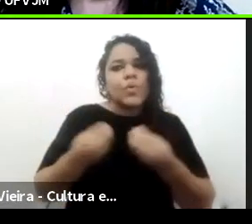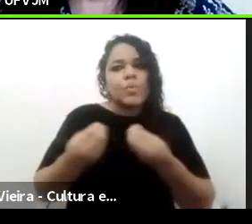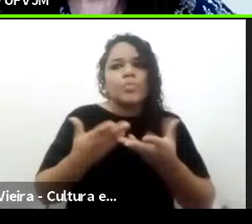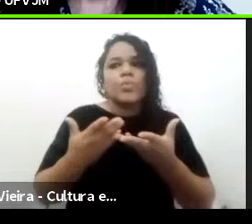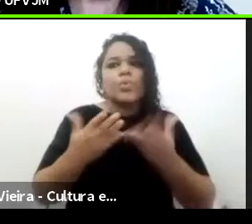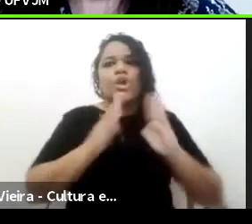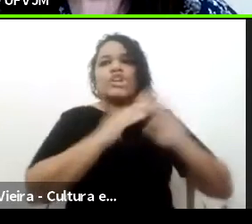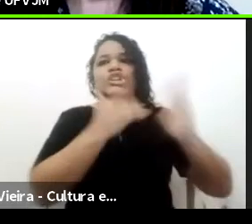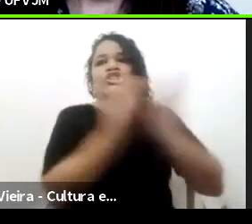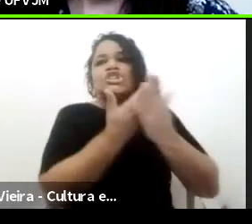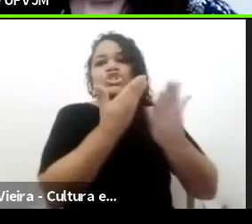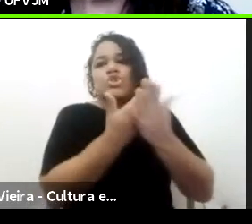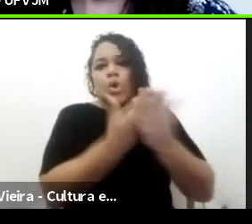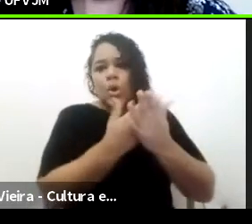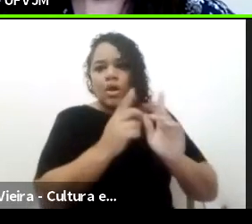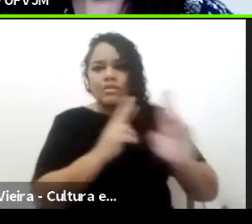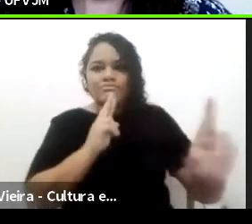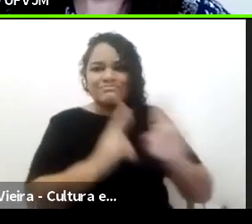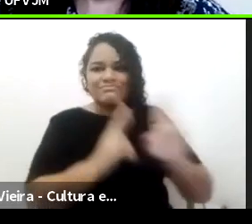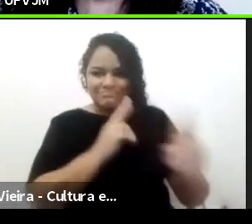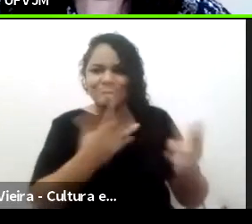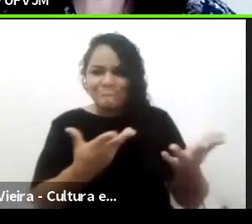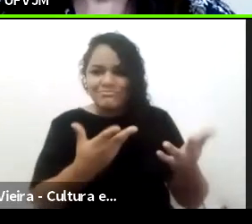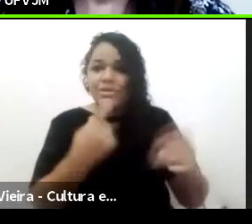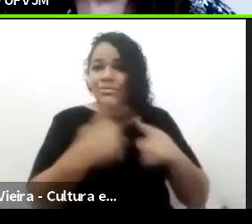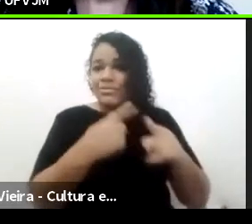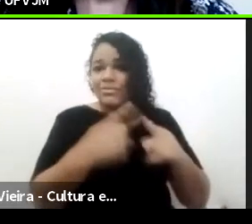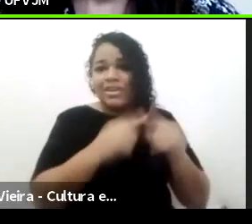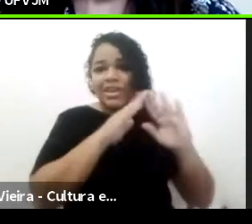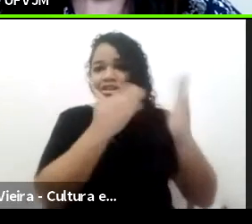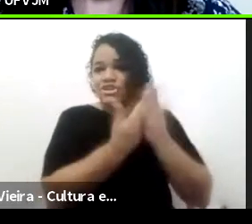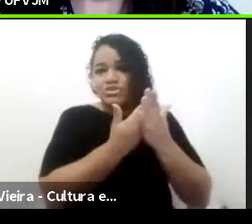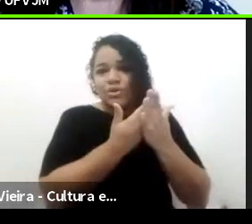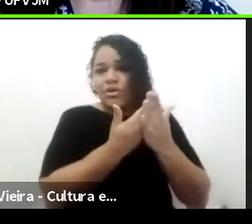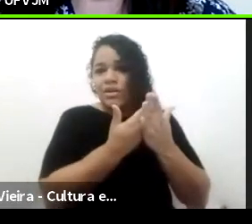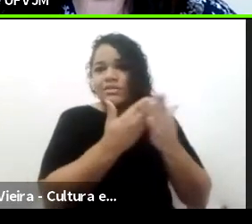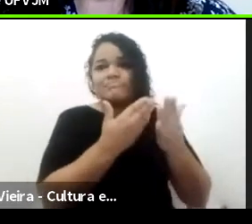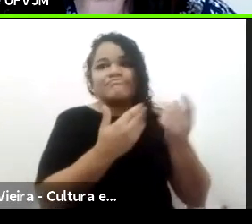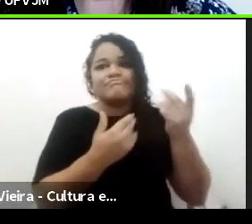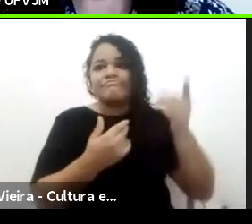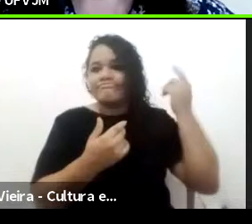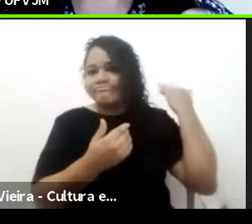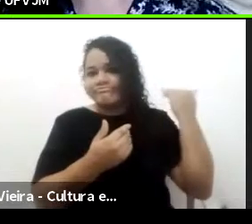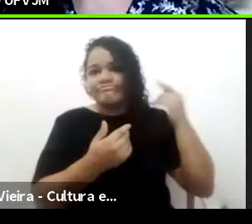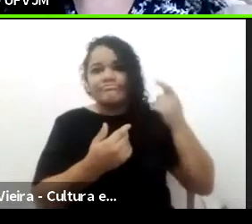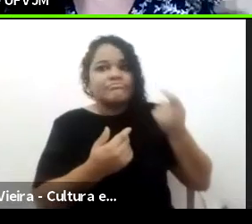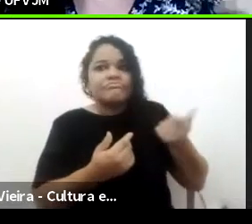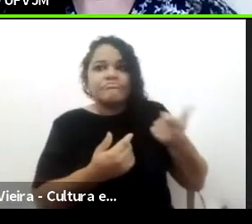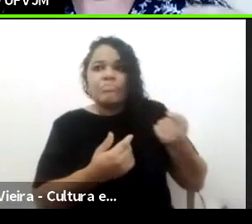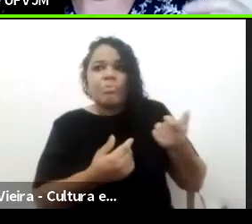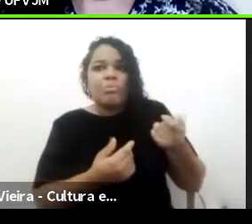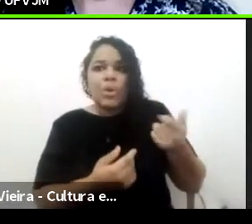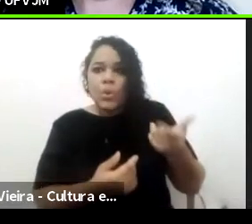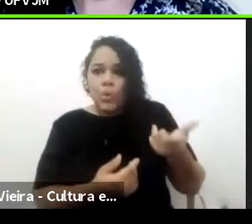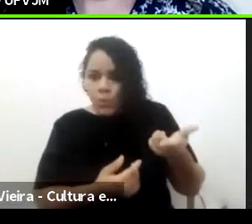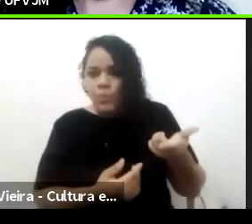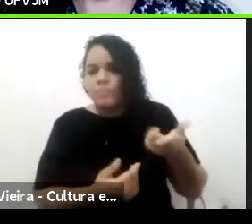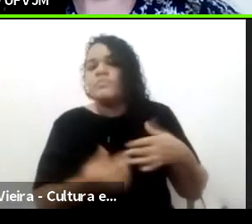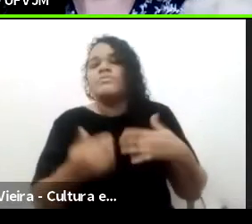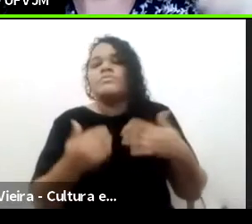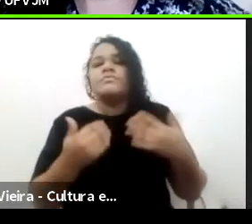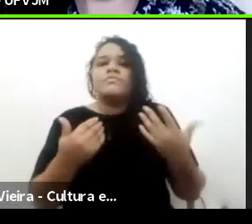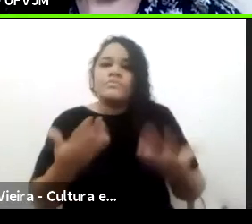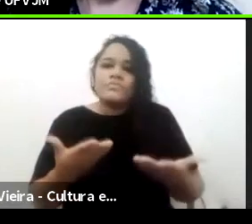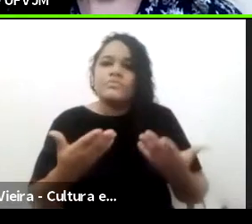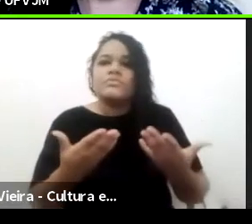né? Então, nós temos poucas escolas nesse momento, então, a gente tem um movimento de... As